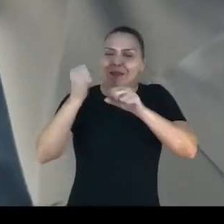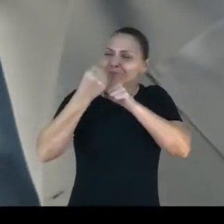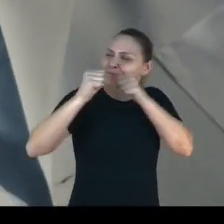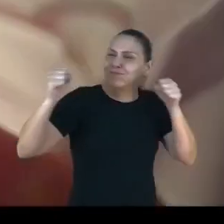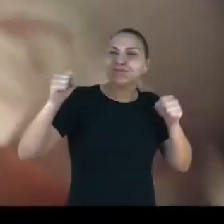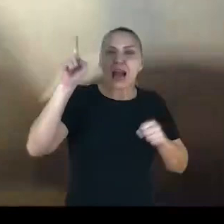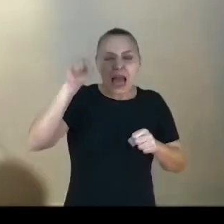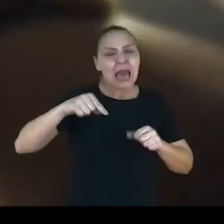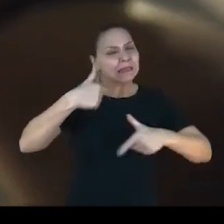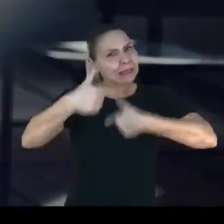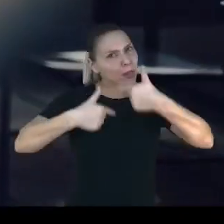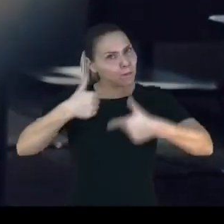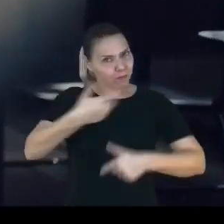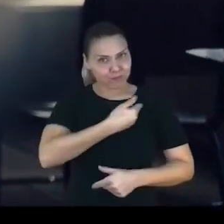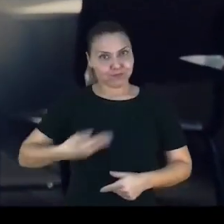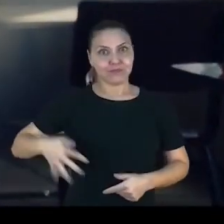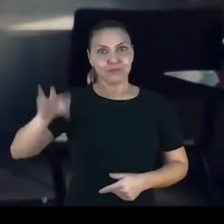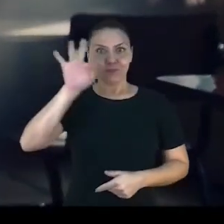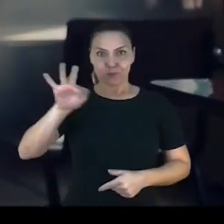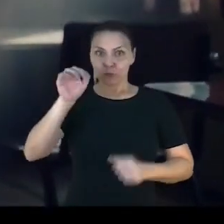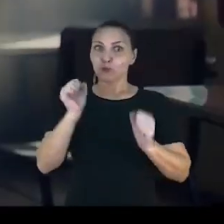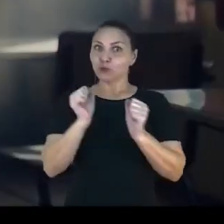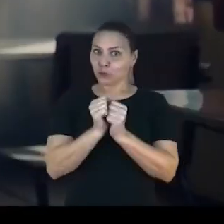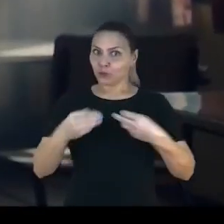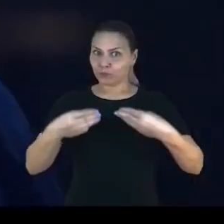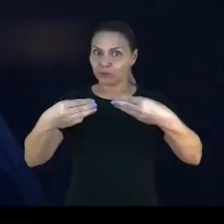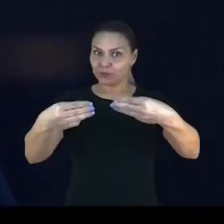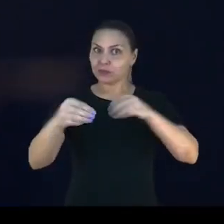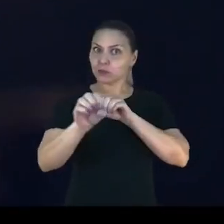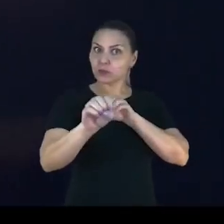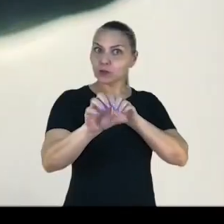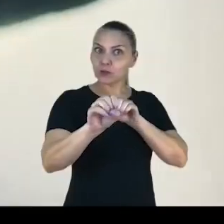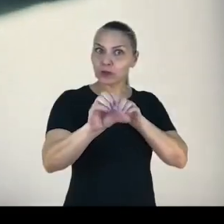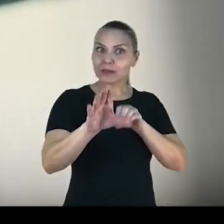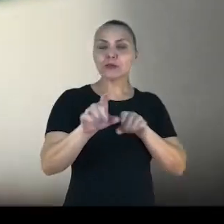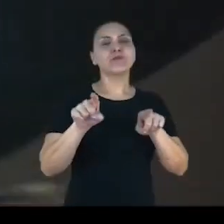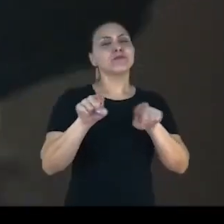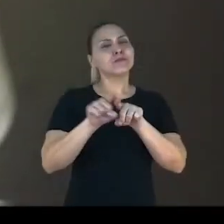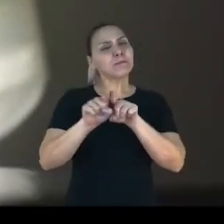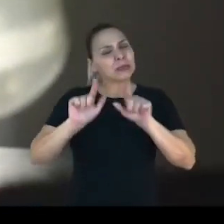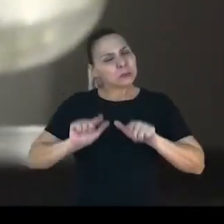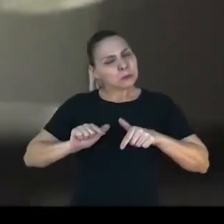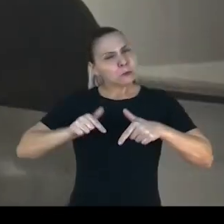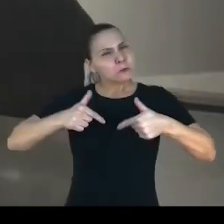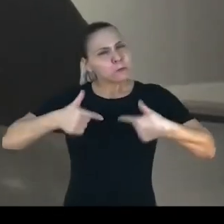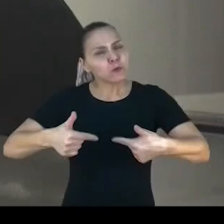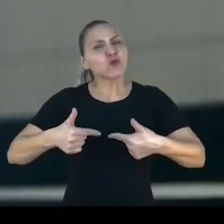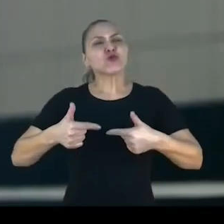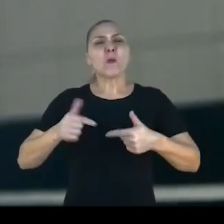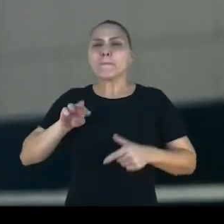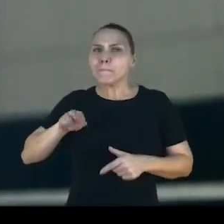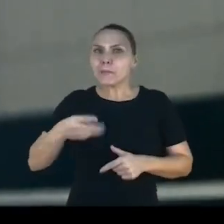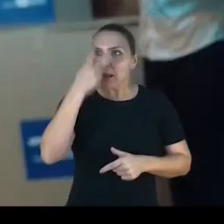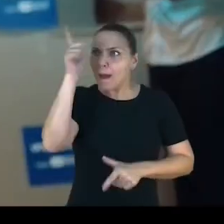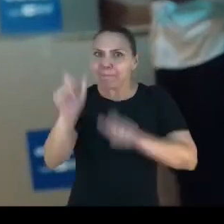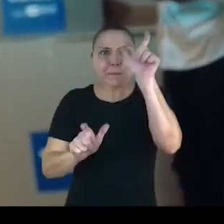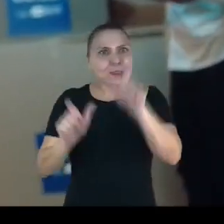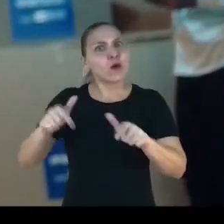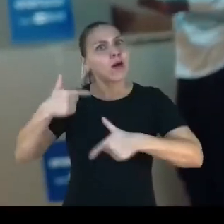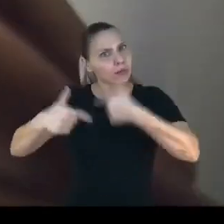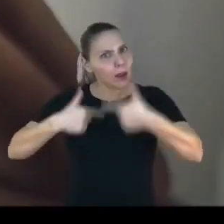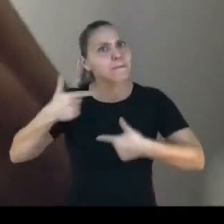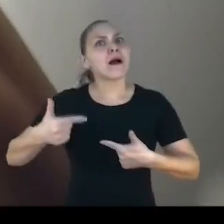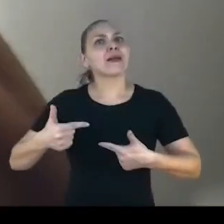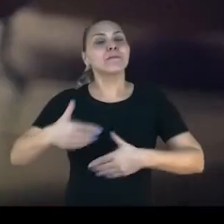Resultado do trabalho do governo federal, por meio do Ministério da Educação e da dedicação de milhares de pessoas envolvidas.